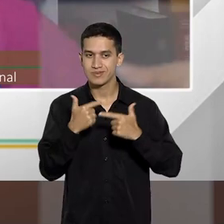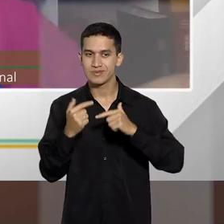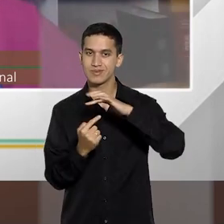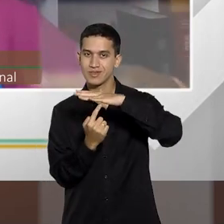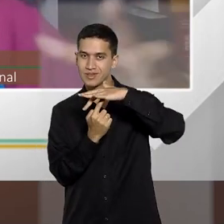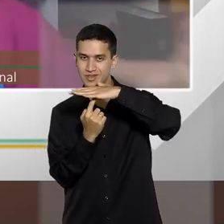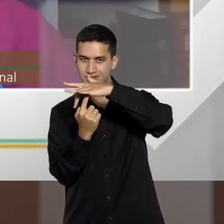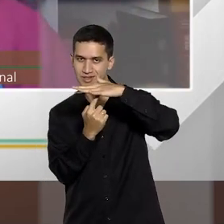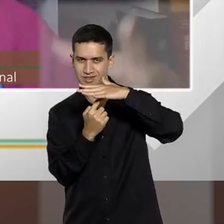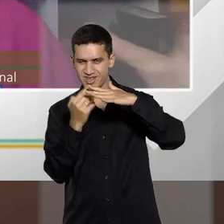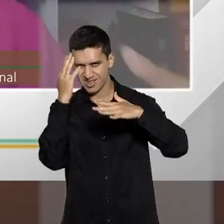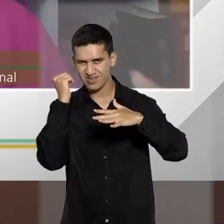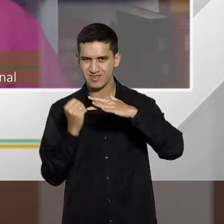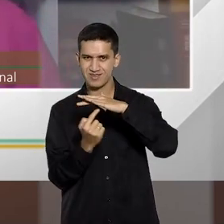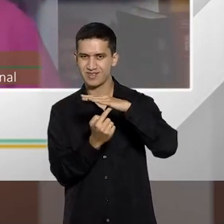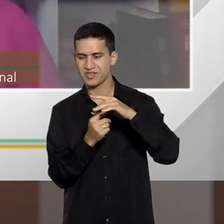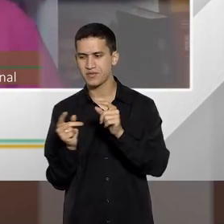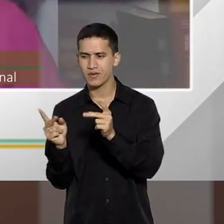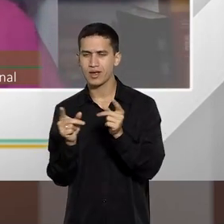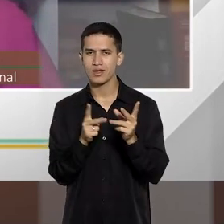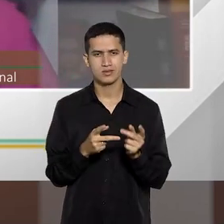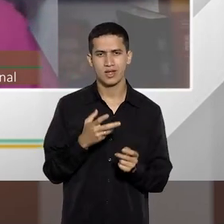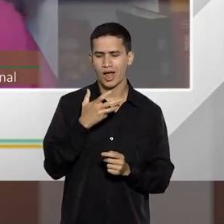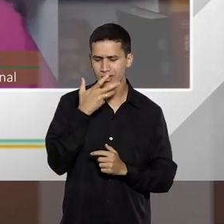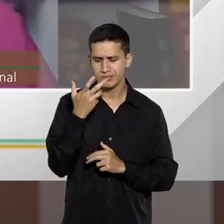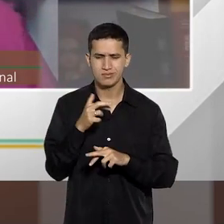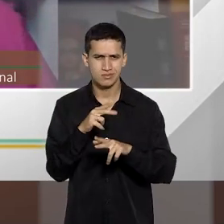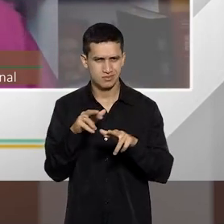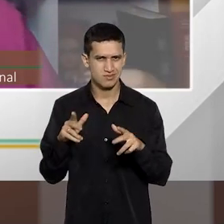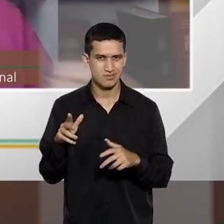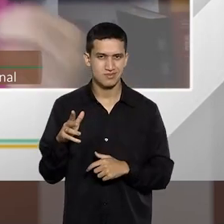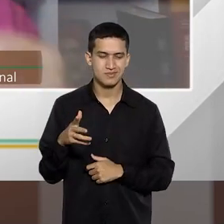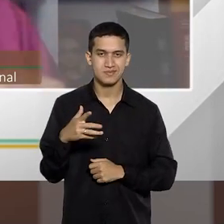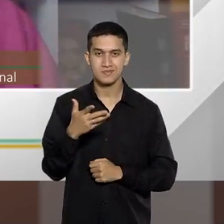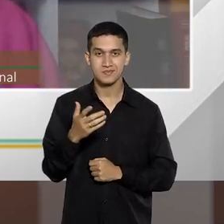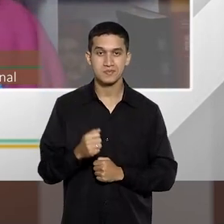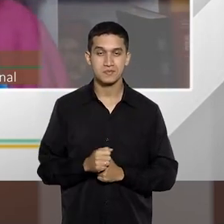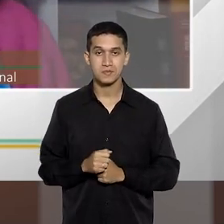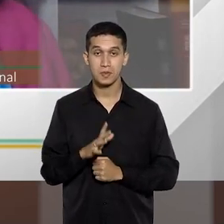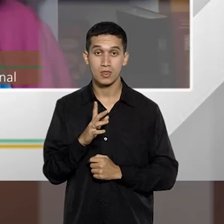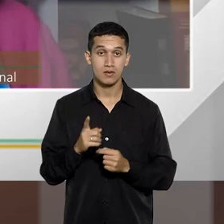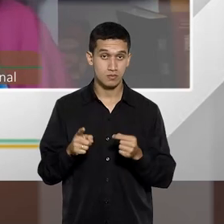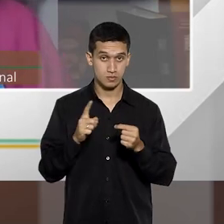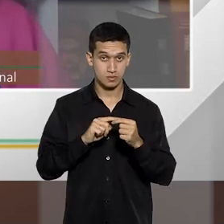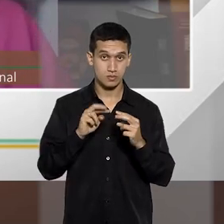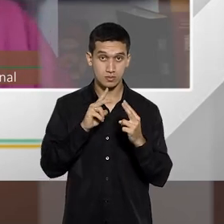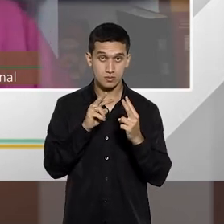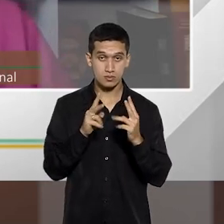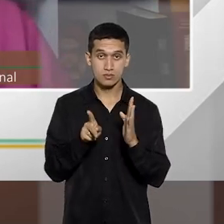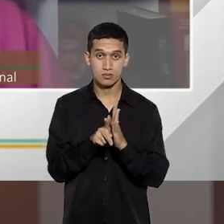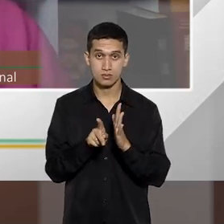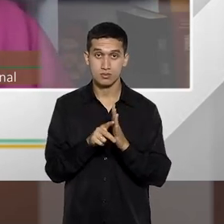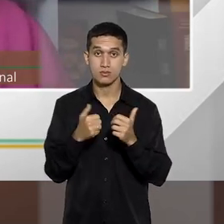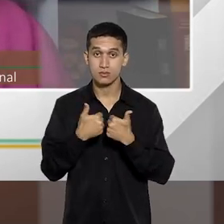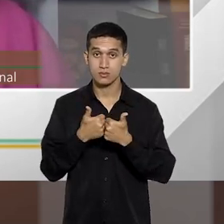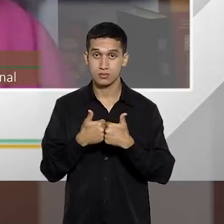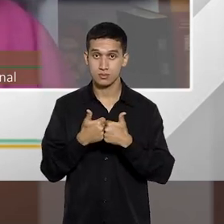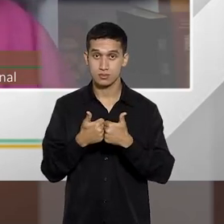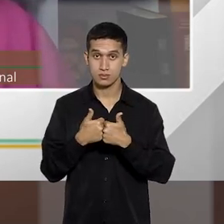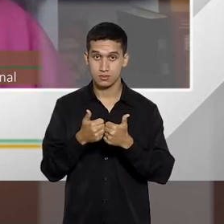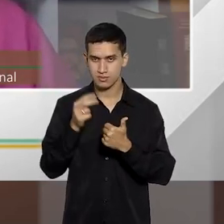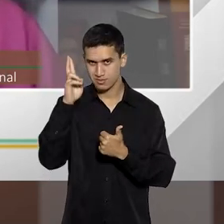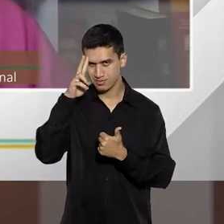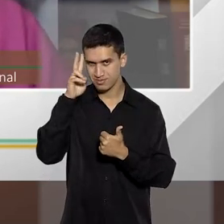itinerantes, feiras de rua, de fruta e tal. Então, mas vamos voltar na hipótese do ônibus, não é, Lúcio? Acho que é